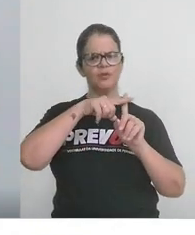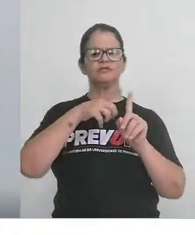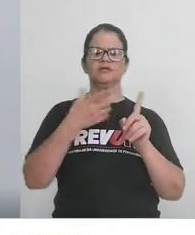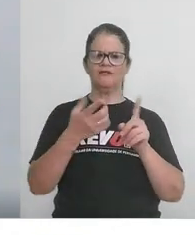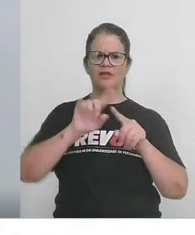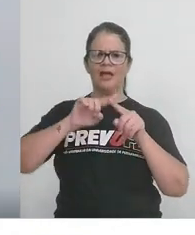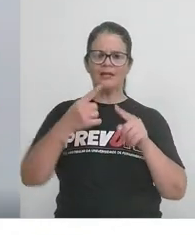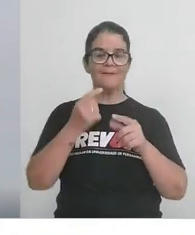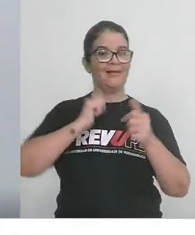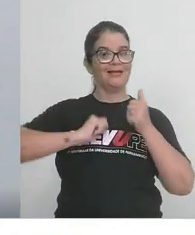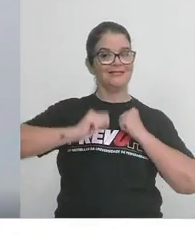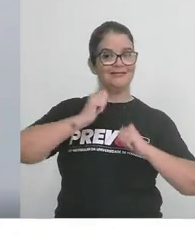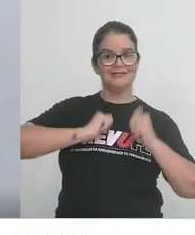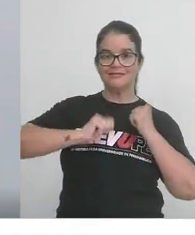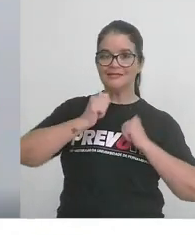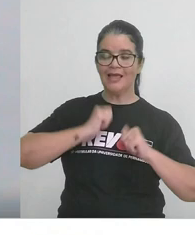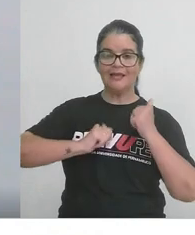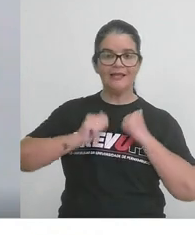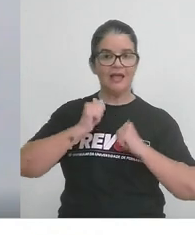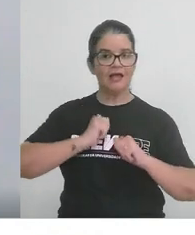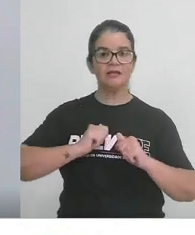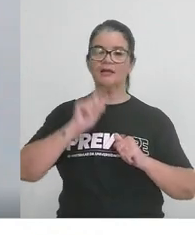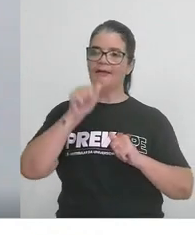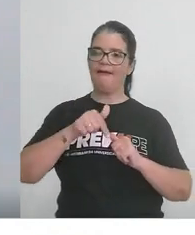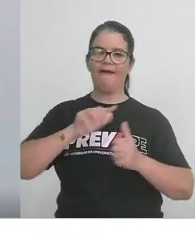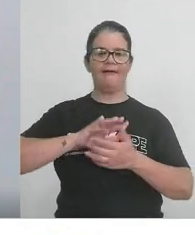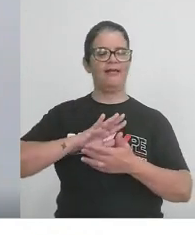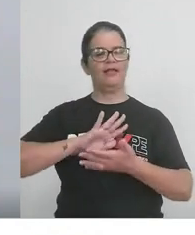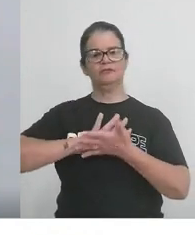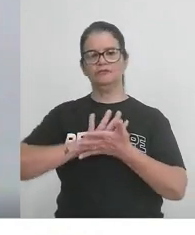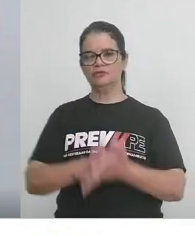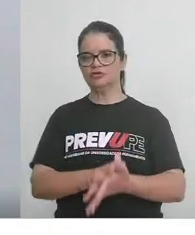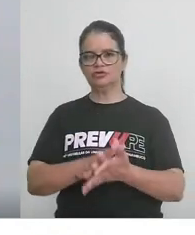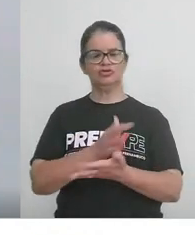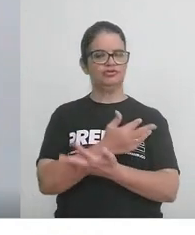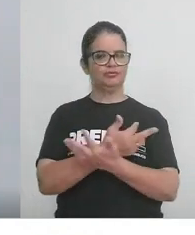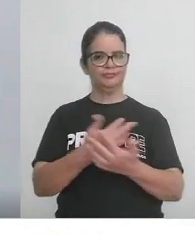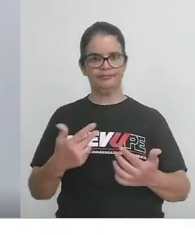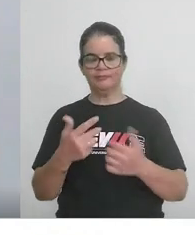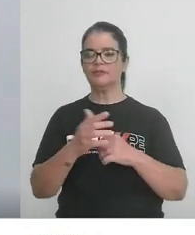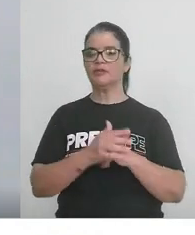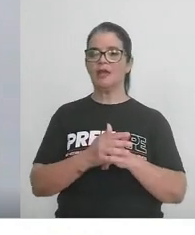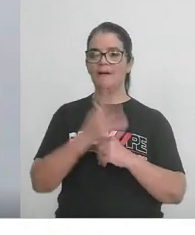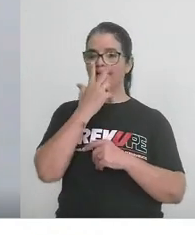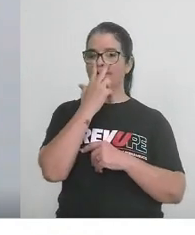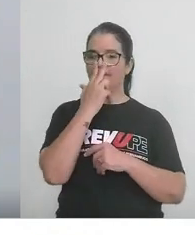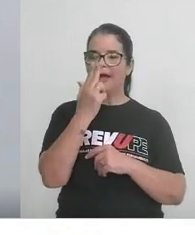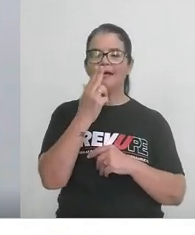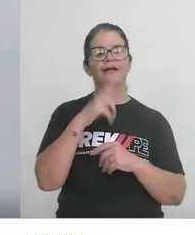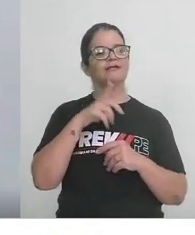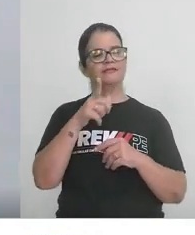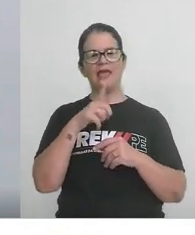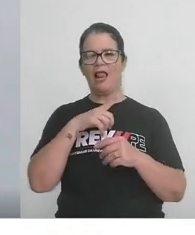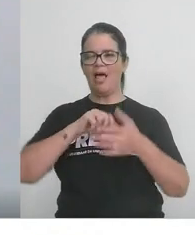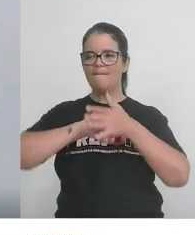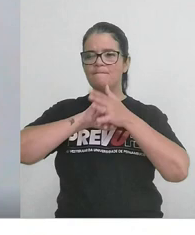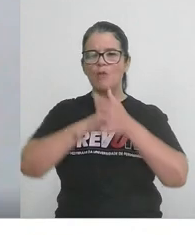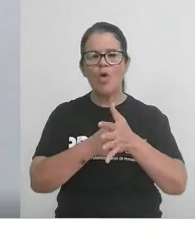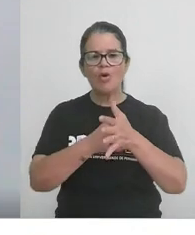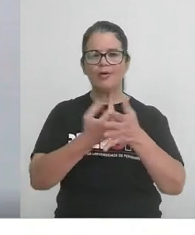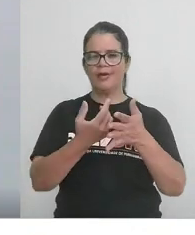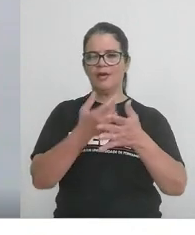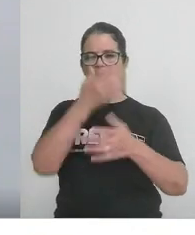mas a ansiedade, ela destrói na hora de responder. Parece que ela dá um bloqueio, ela,